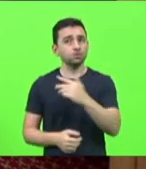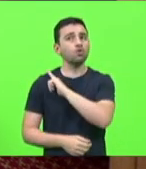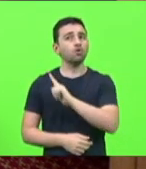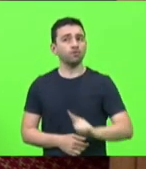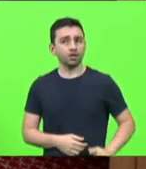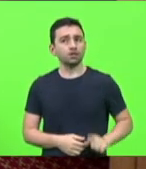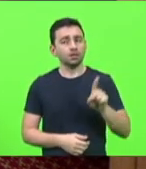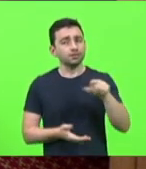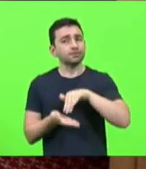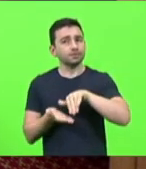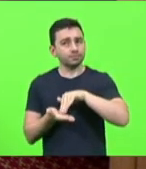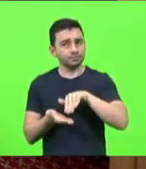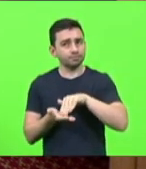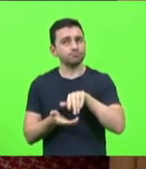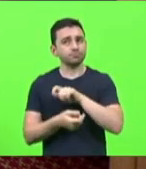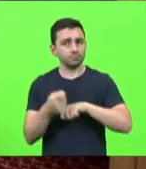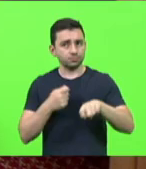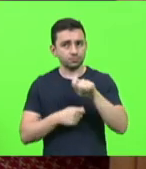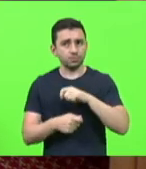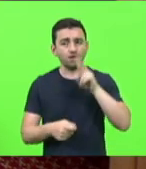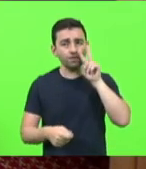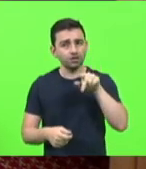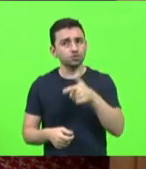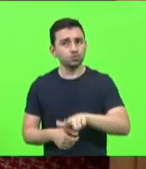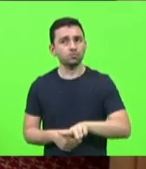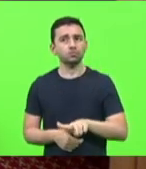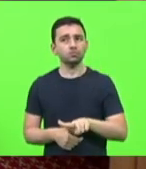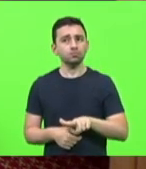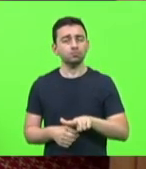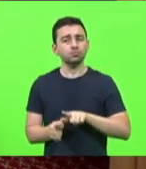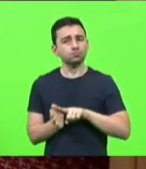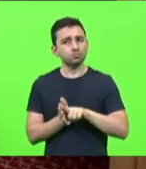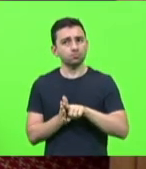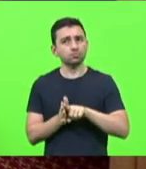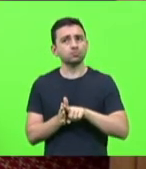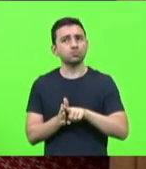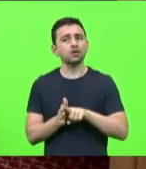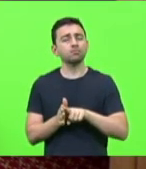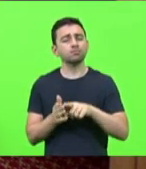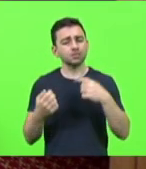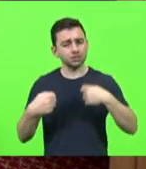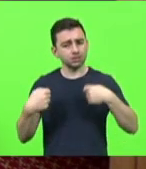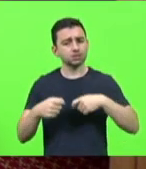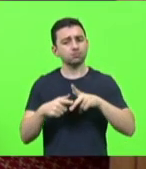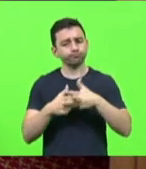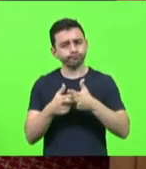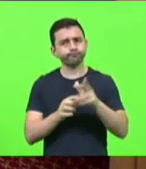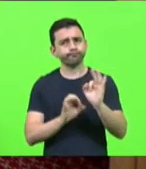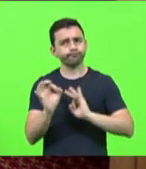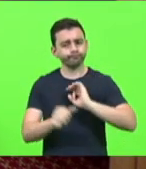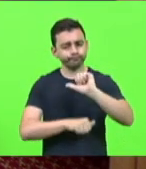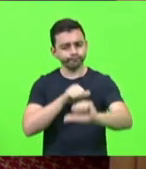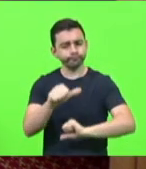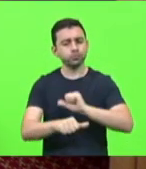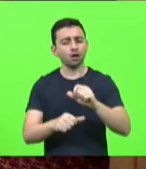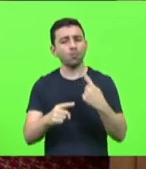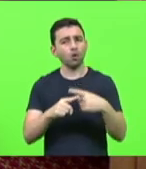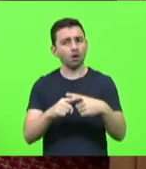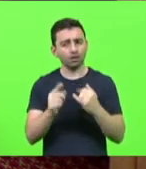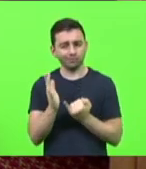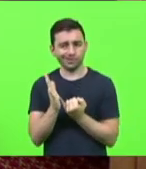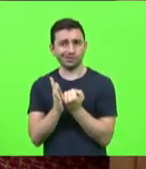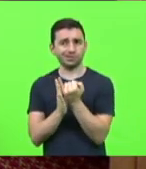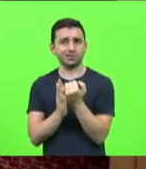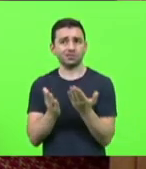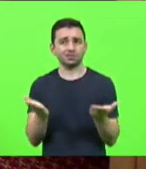secretaria da fazenda reveja e possa e faça de fato essa correção pela inflação dessa